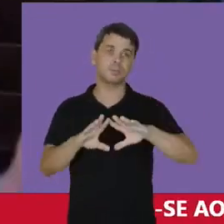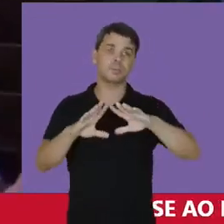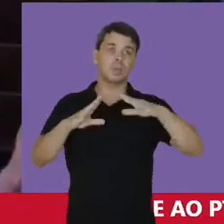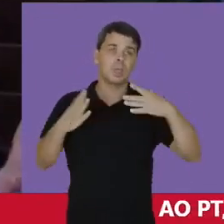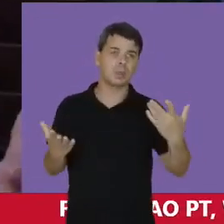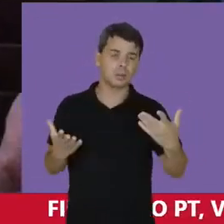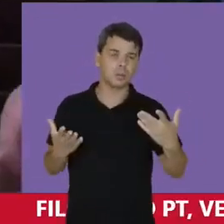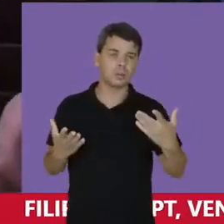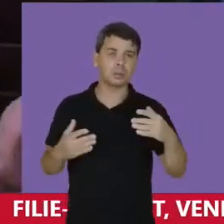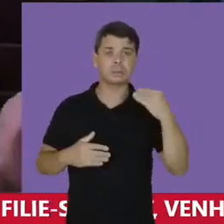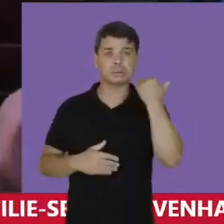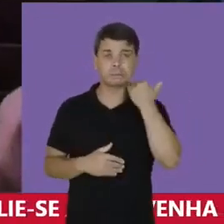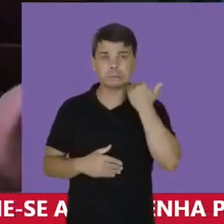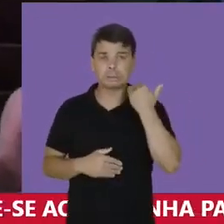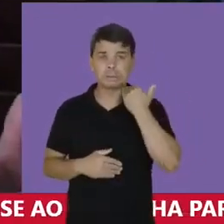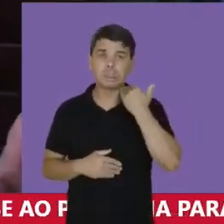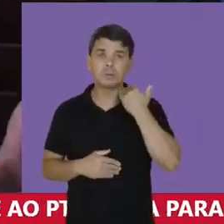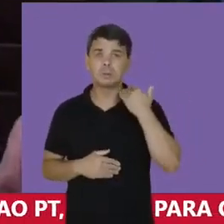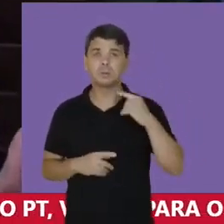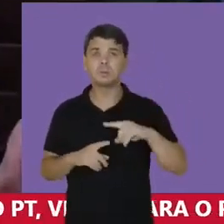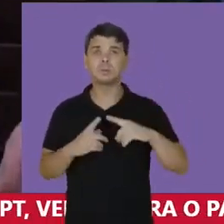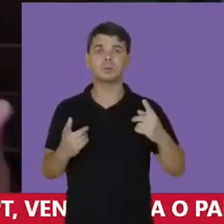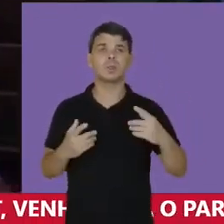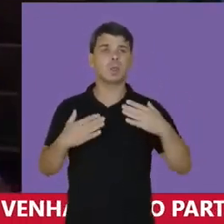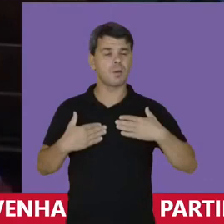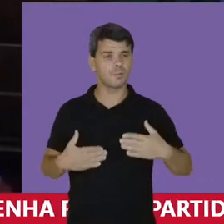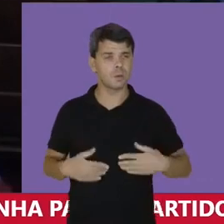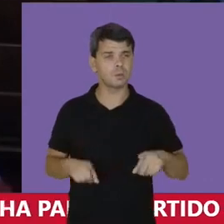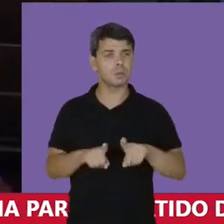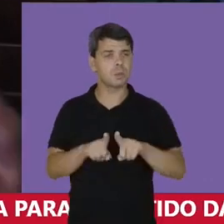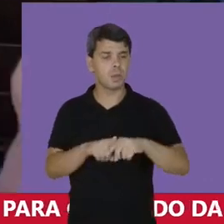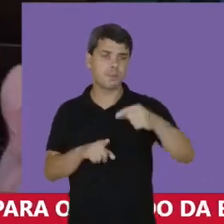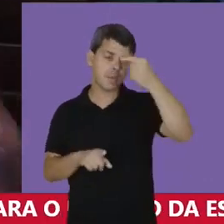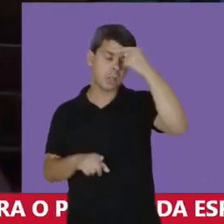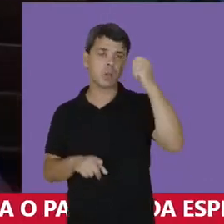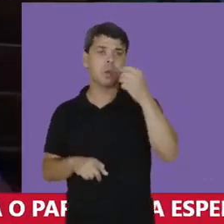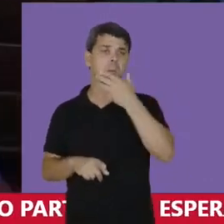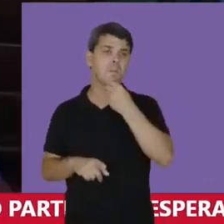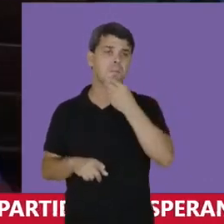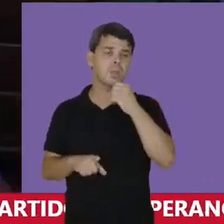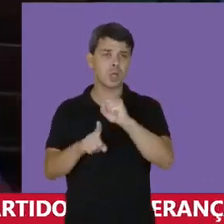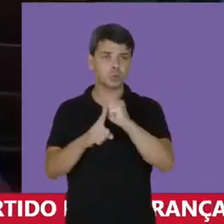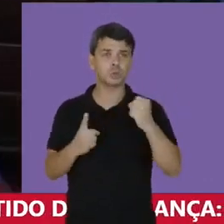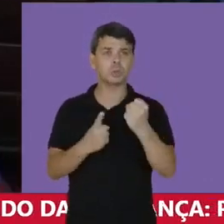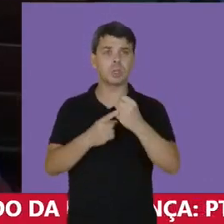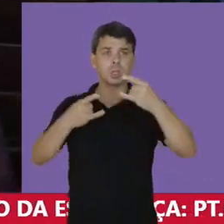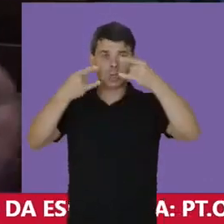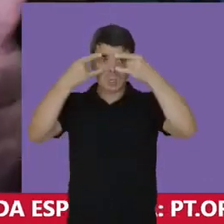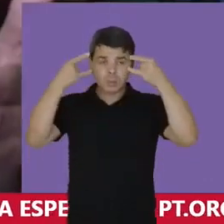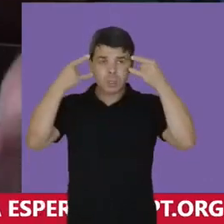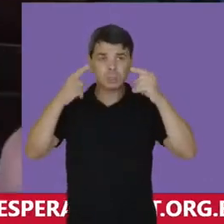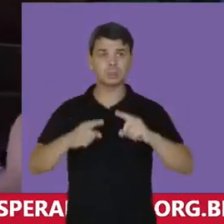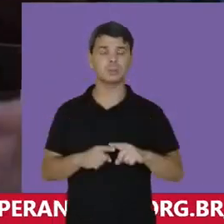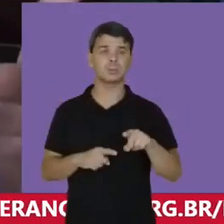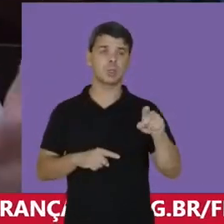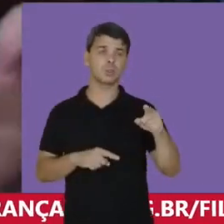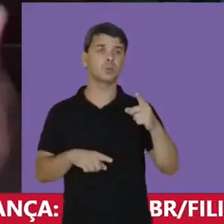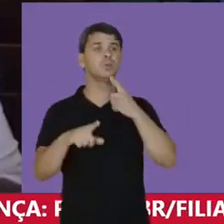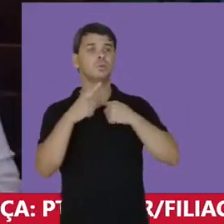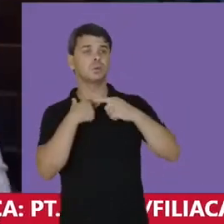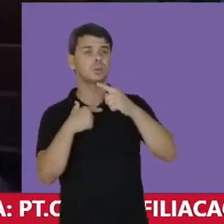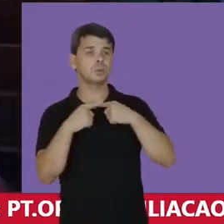há um esgotamento físico e mental das mulheres na sociedade capitalista O